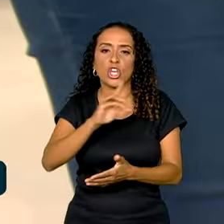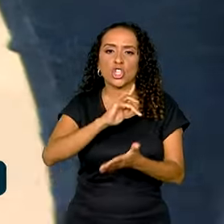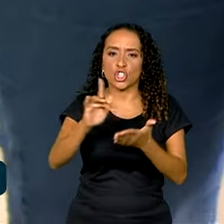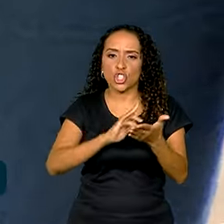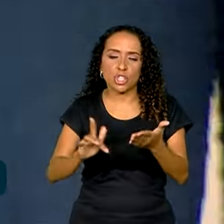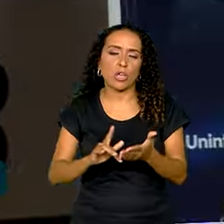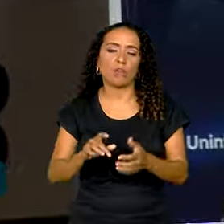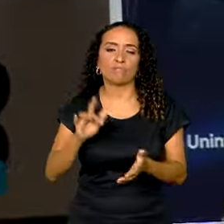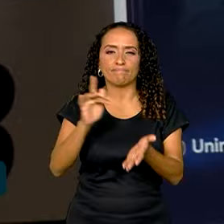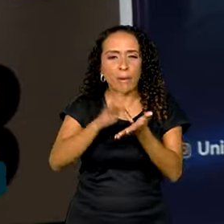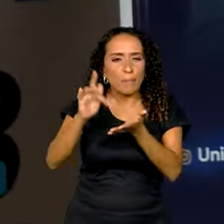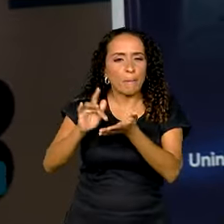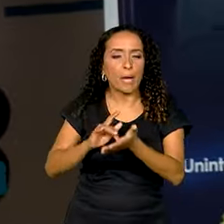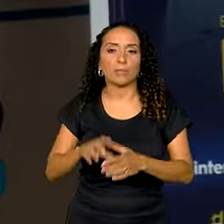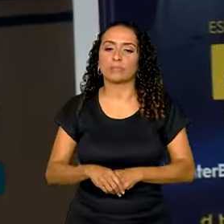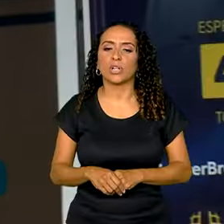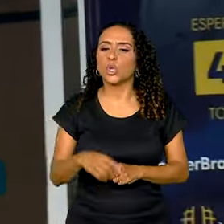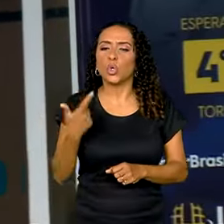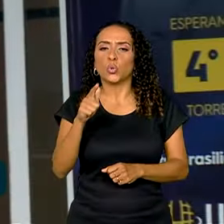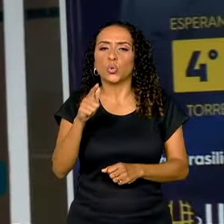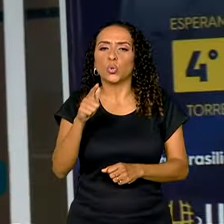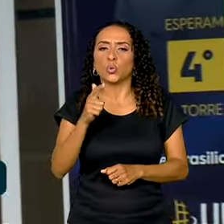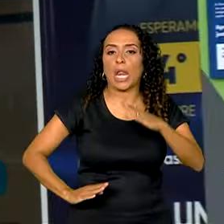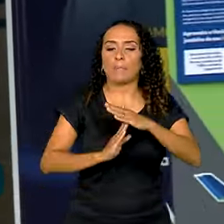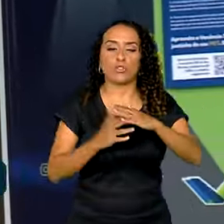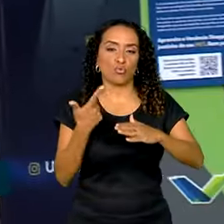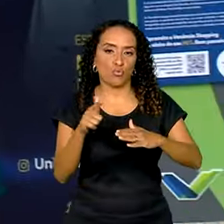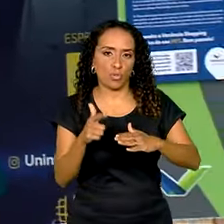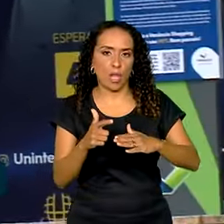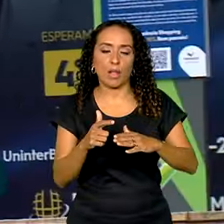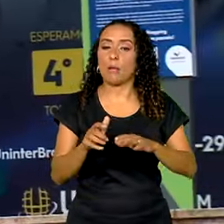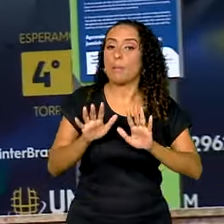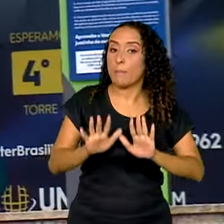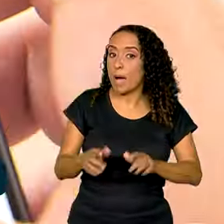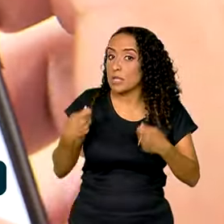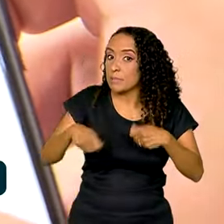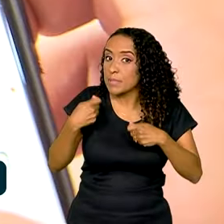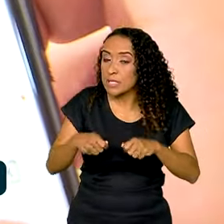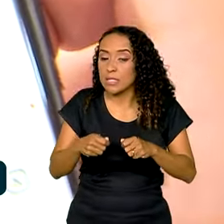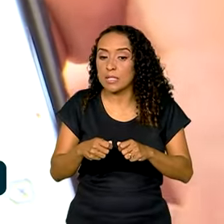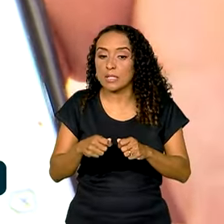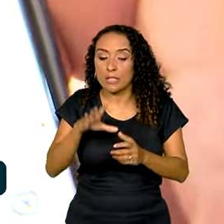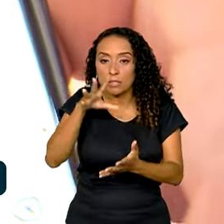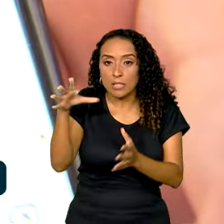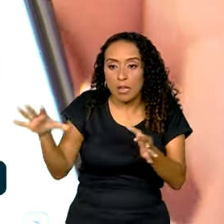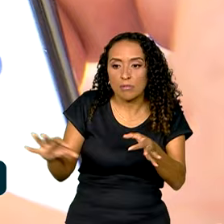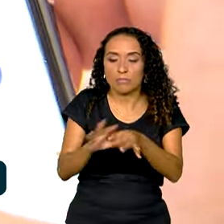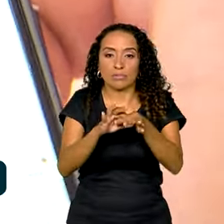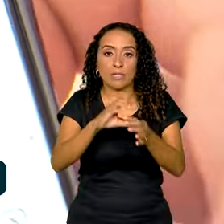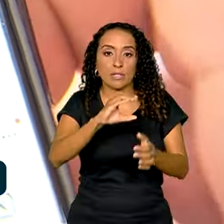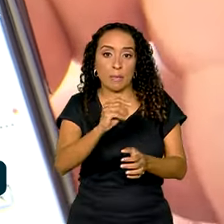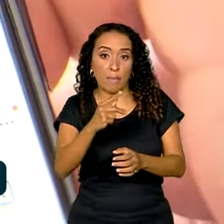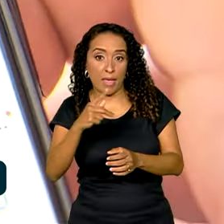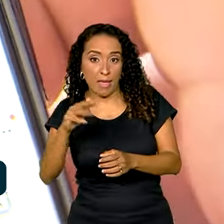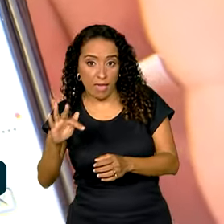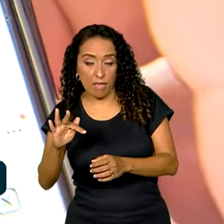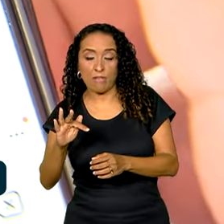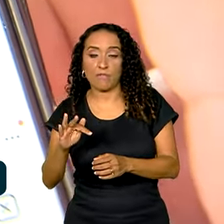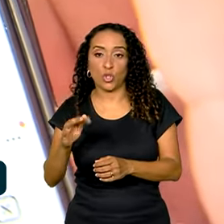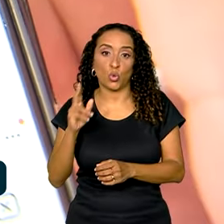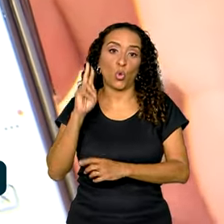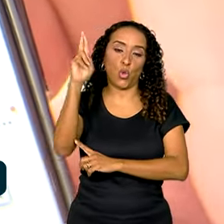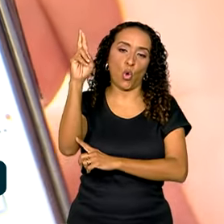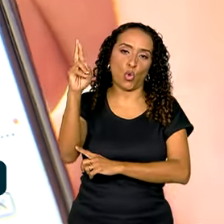poucos cliques. Não há limite para o cadastro de números, mas eles precisam estar vinculados ao CPF do titular da linha